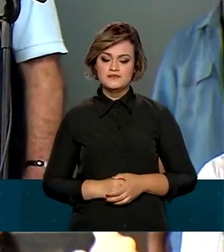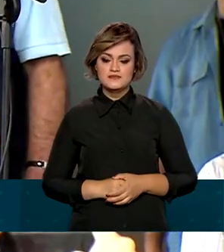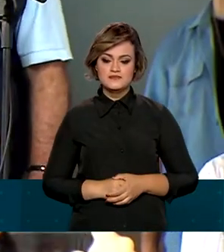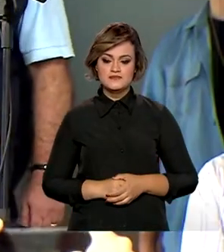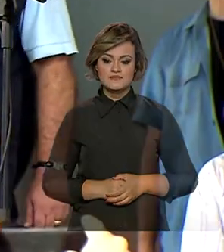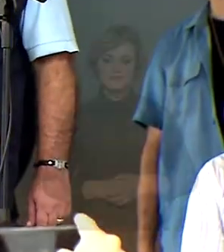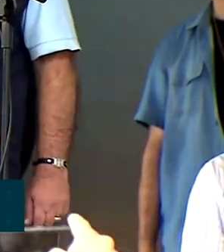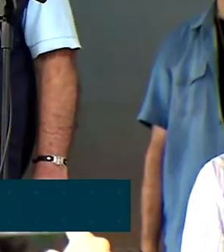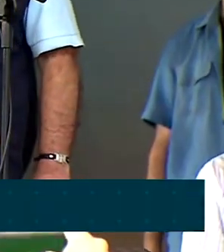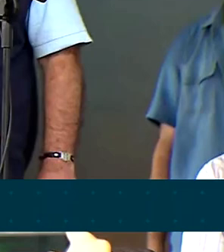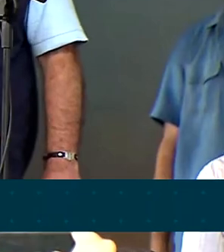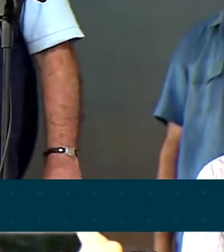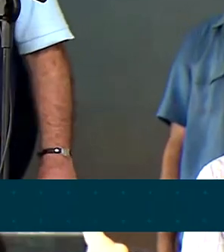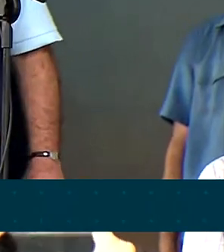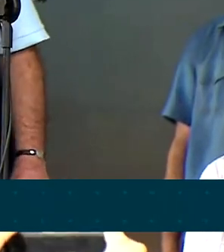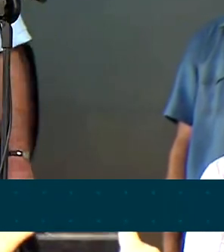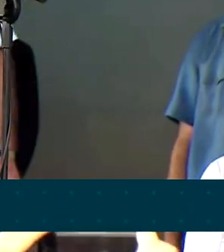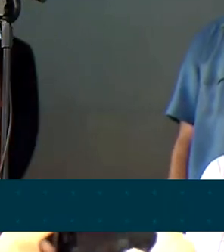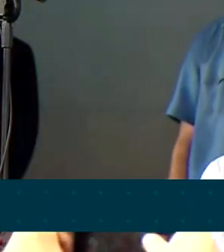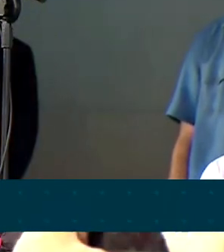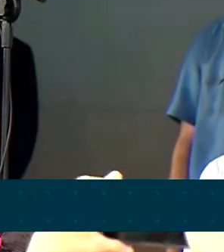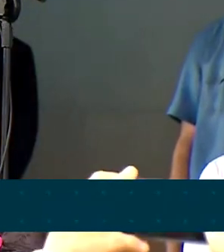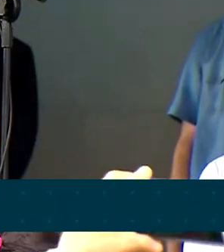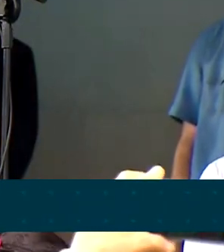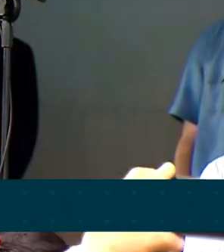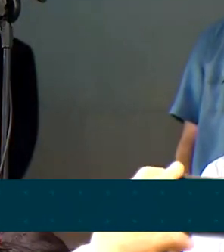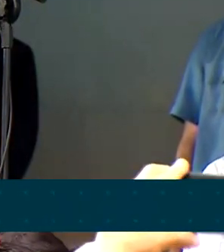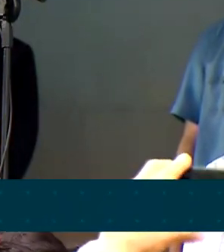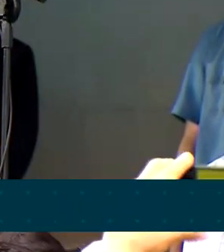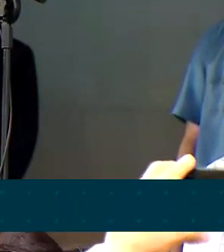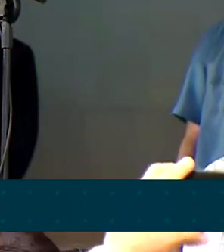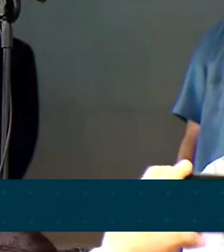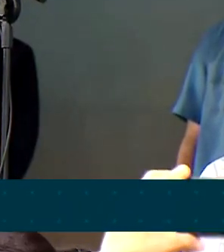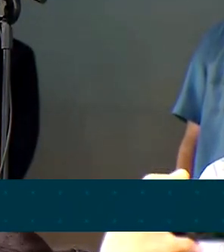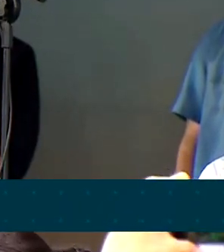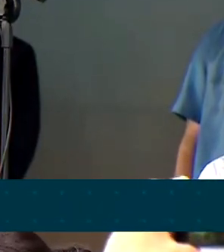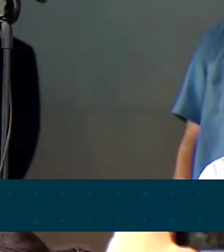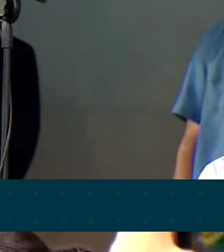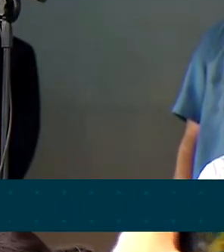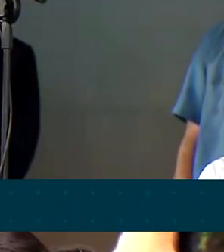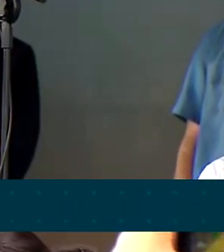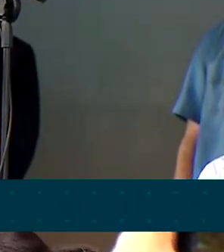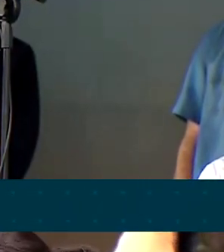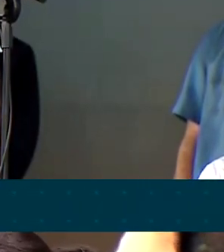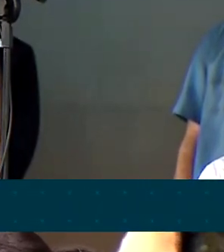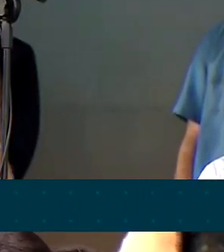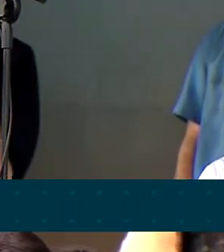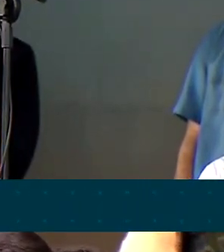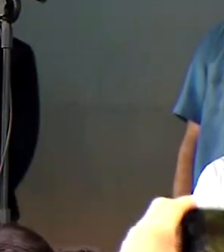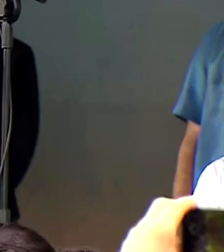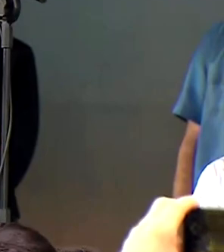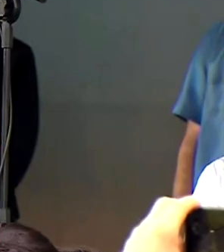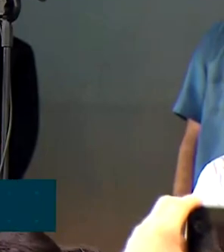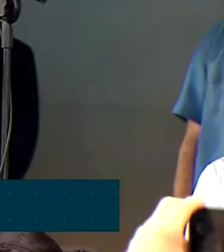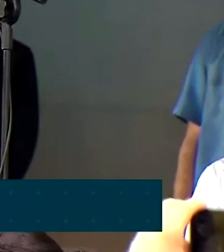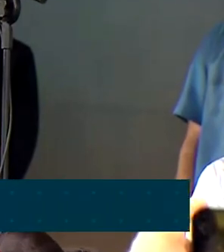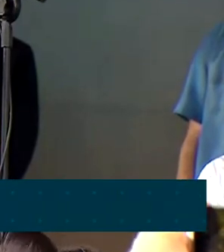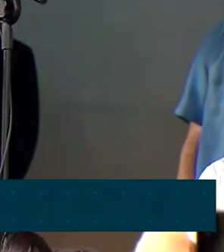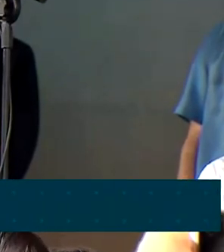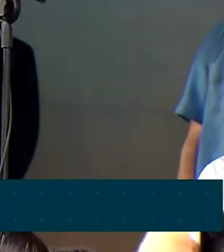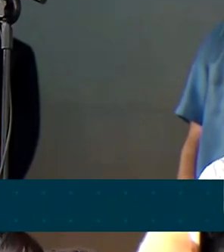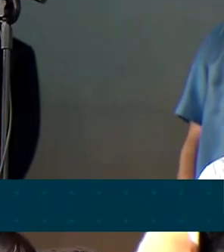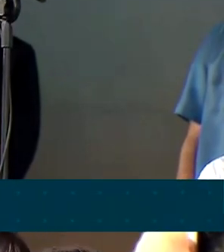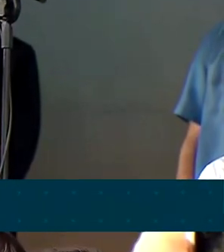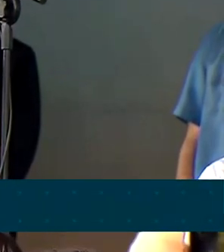aceitar mais as nossas gestantes morrendo de pressão alta, de sangramento e de